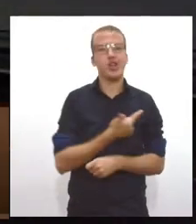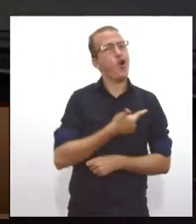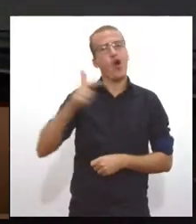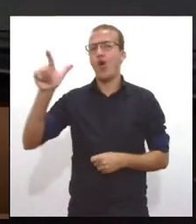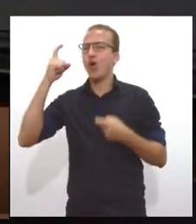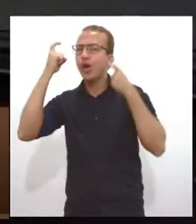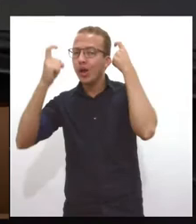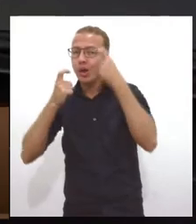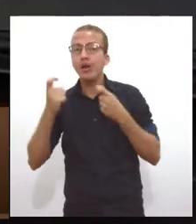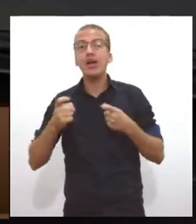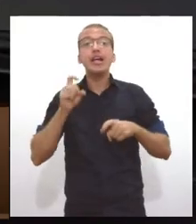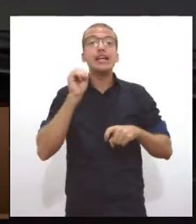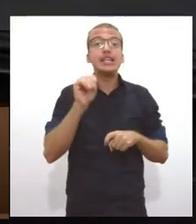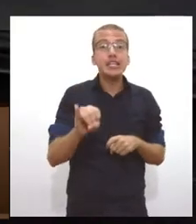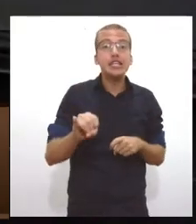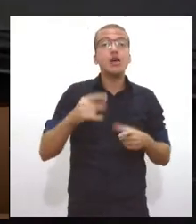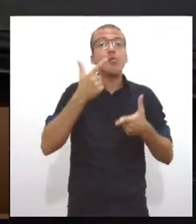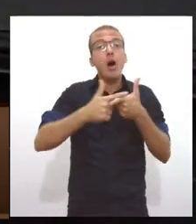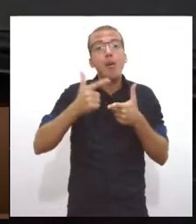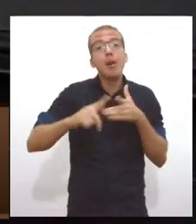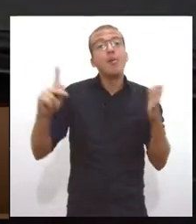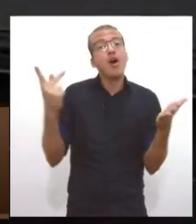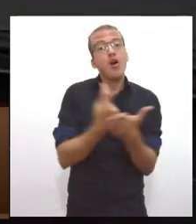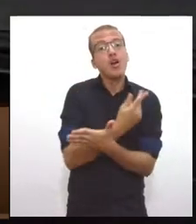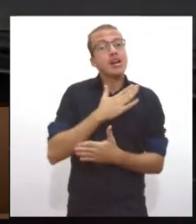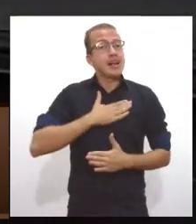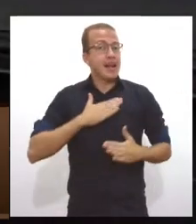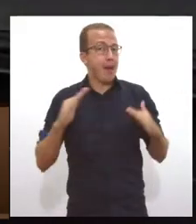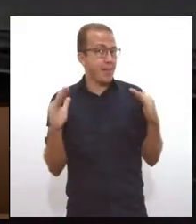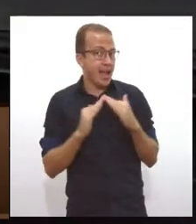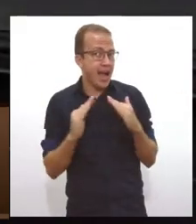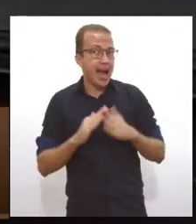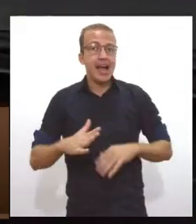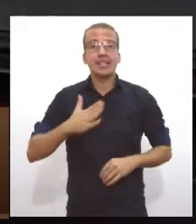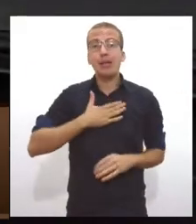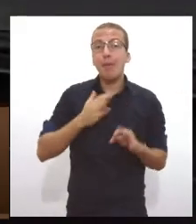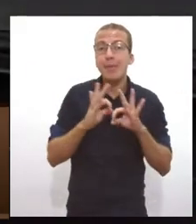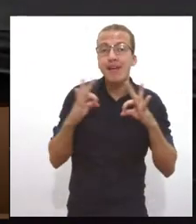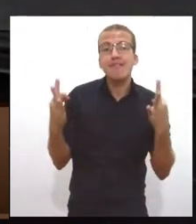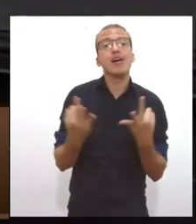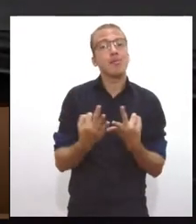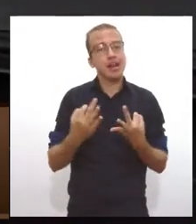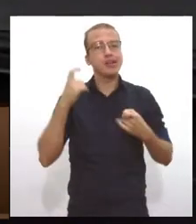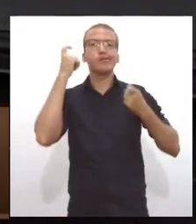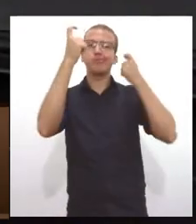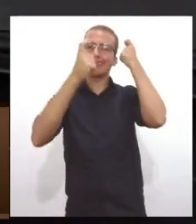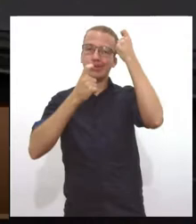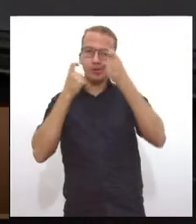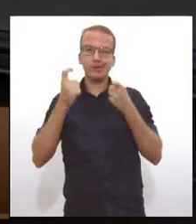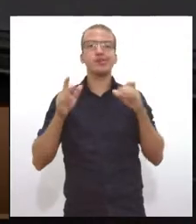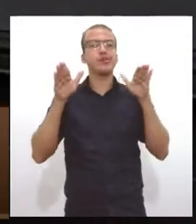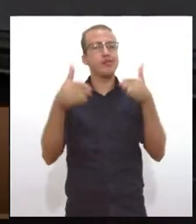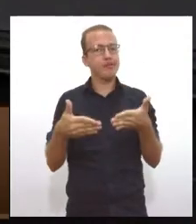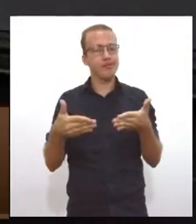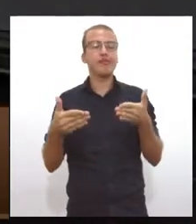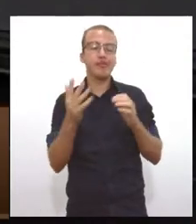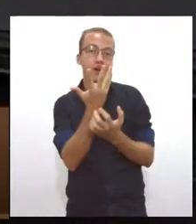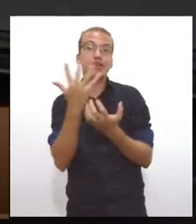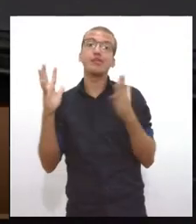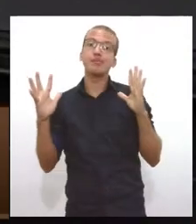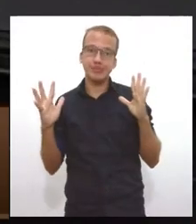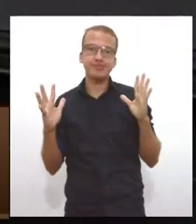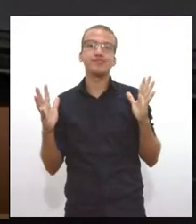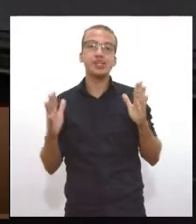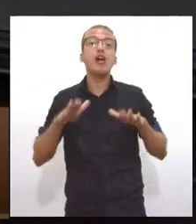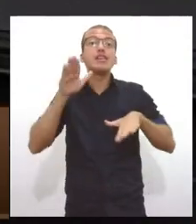no nosso terreno, chega na nossa família, a gente se preocupa. Então, são essas respostas que a população dá ou cobra do poder